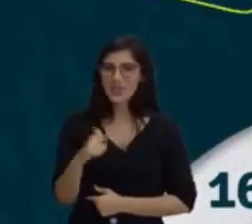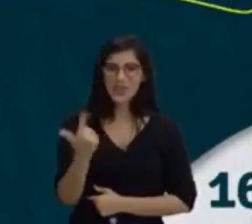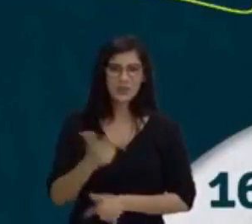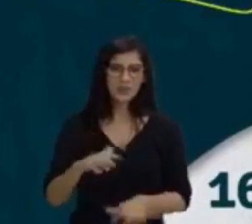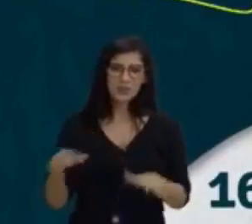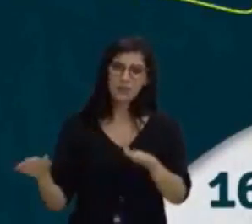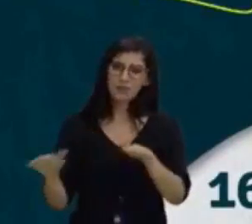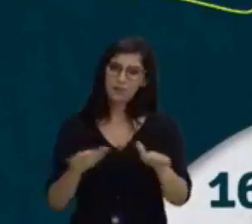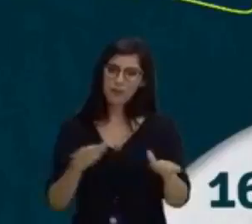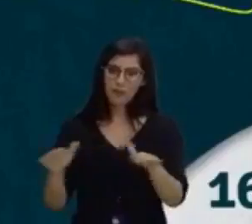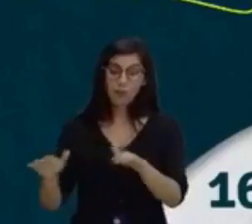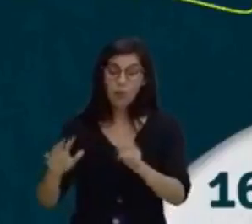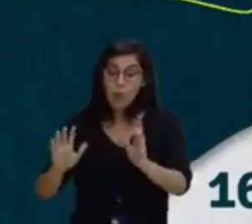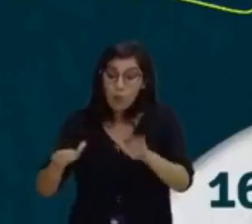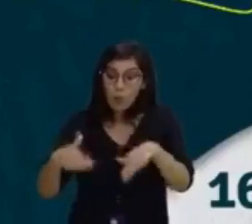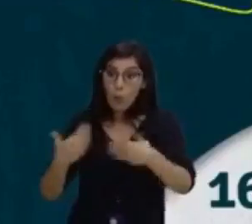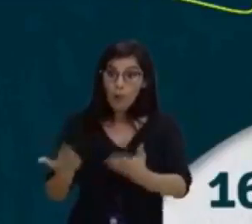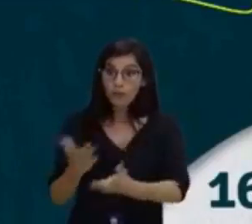dinâmico.